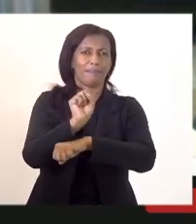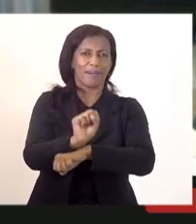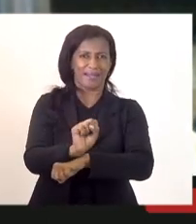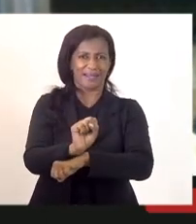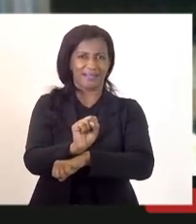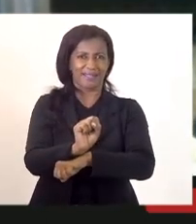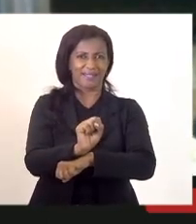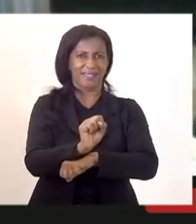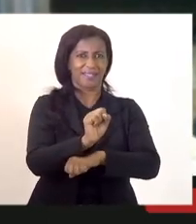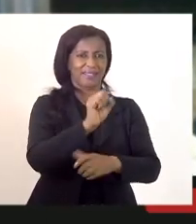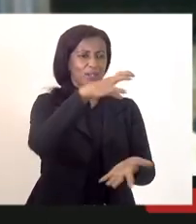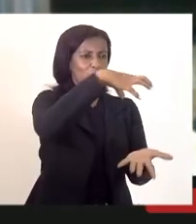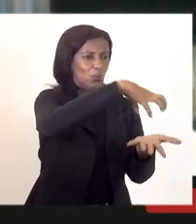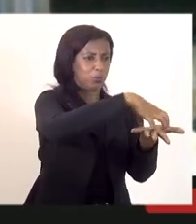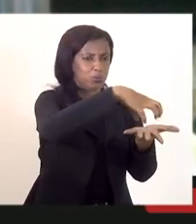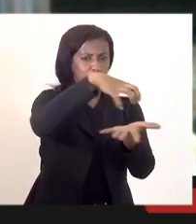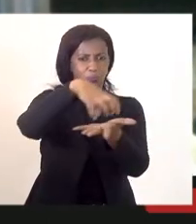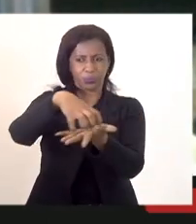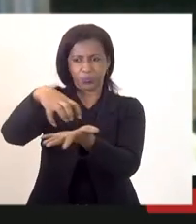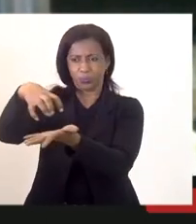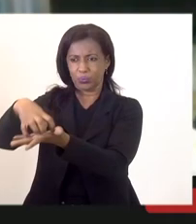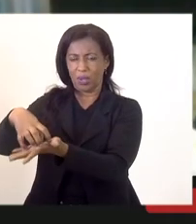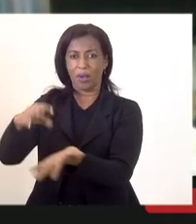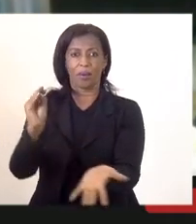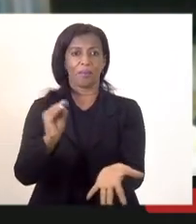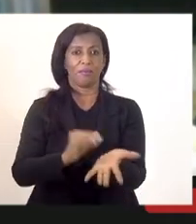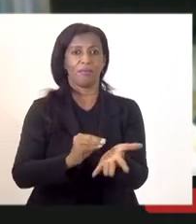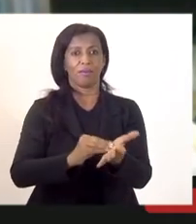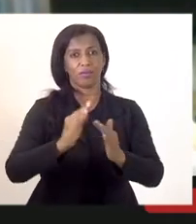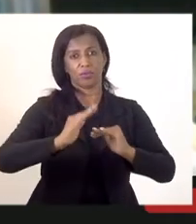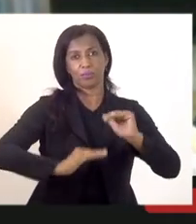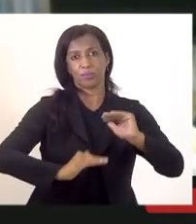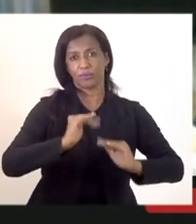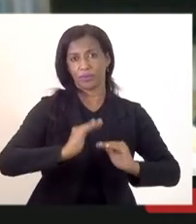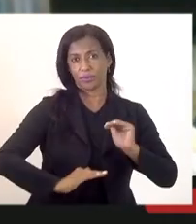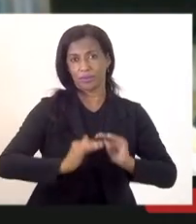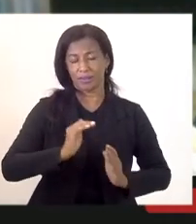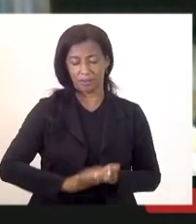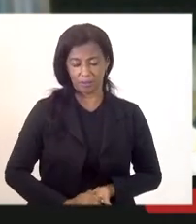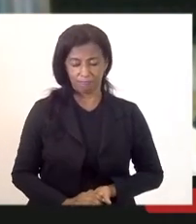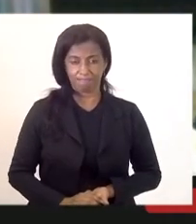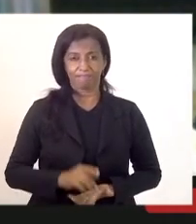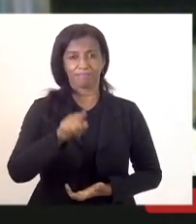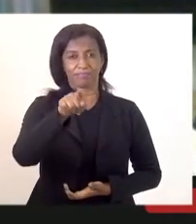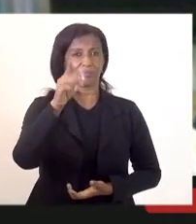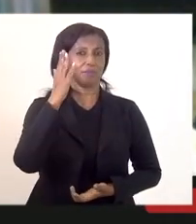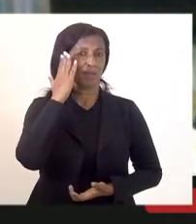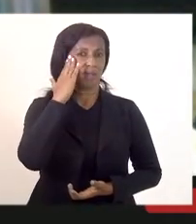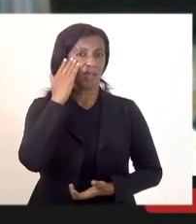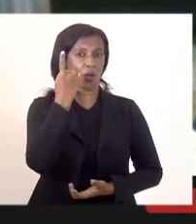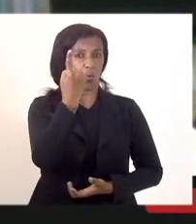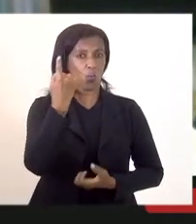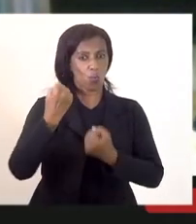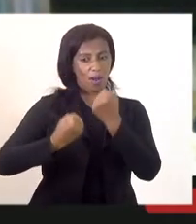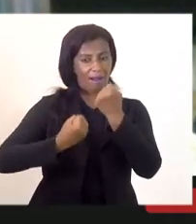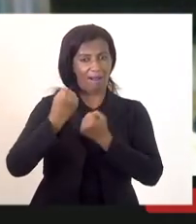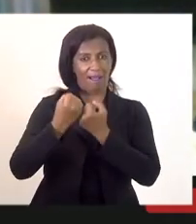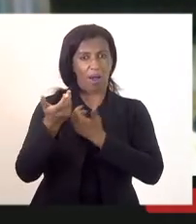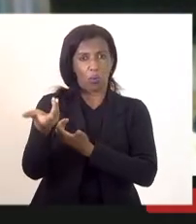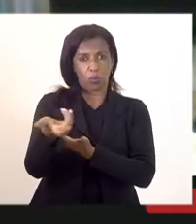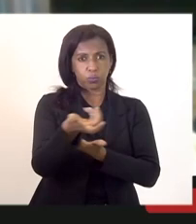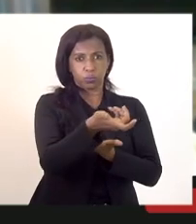unidades por falta de efetivo para a senhora ter noção deputada uma viatura de combate a incêndio